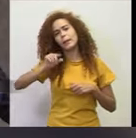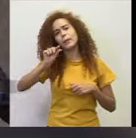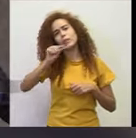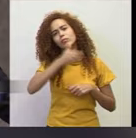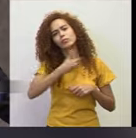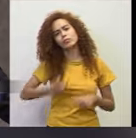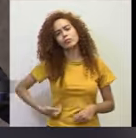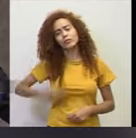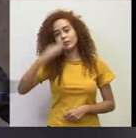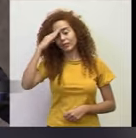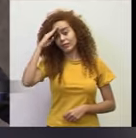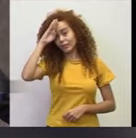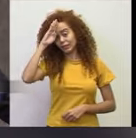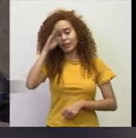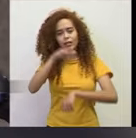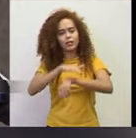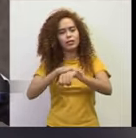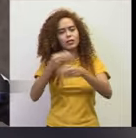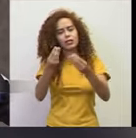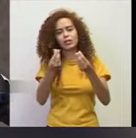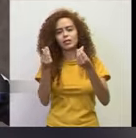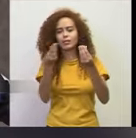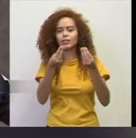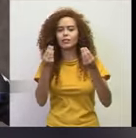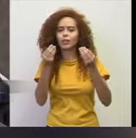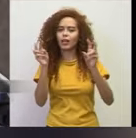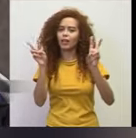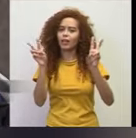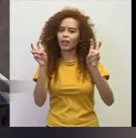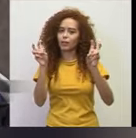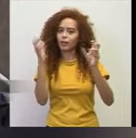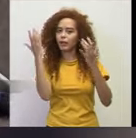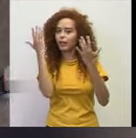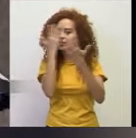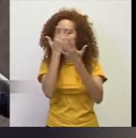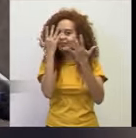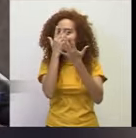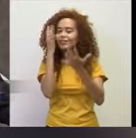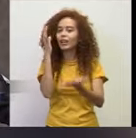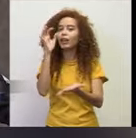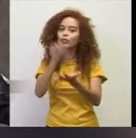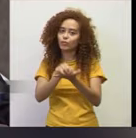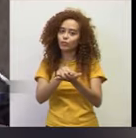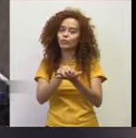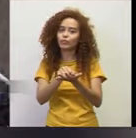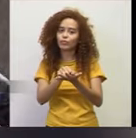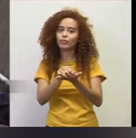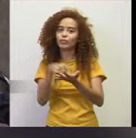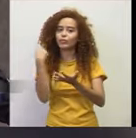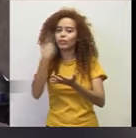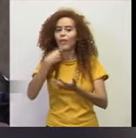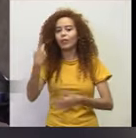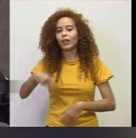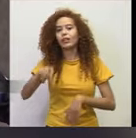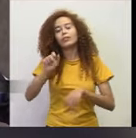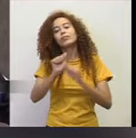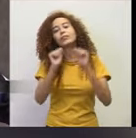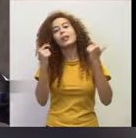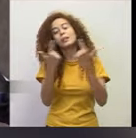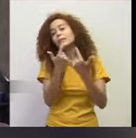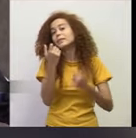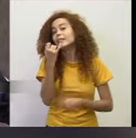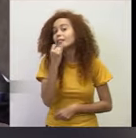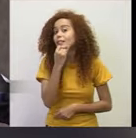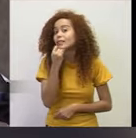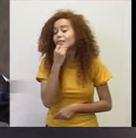do governo Bolsonaro e da sensibilidade a esse tema da invisibilidade, do registro, nós vemos aqui na LEP, por